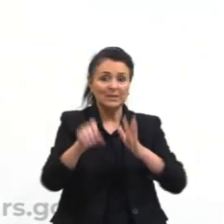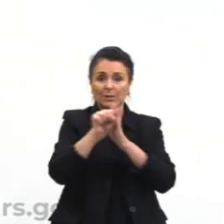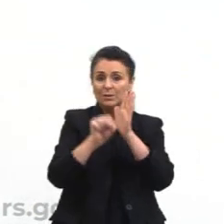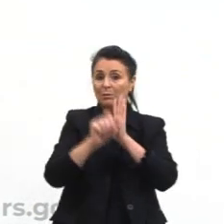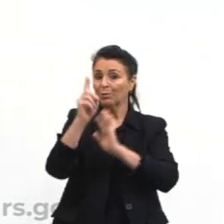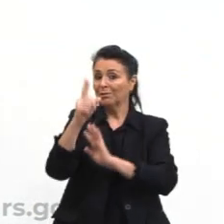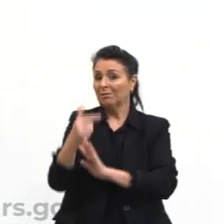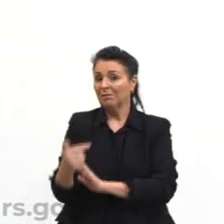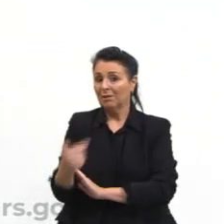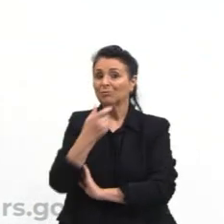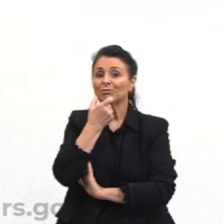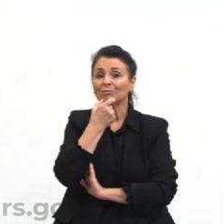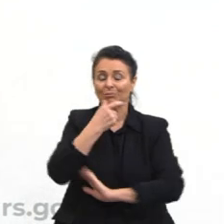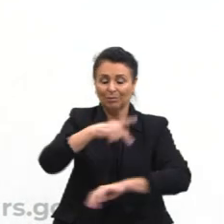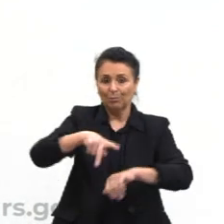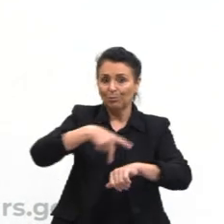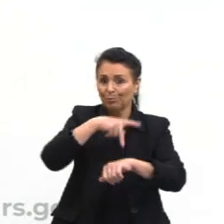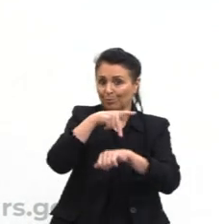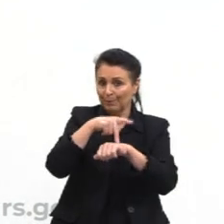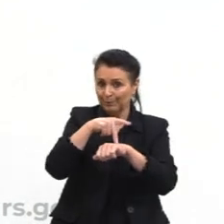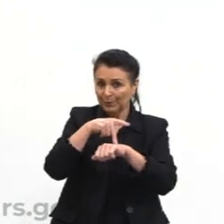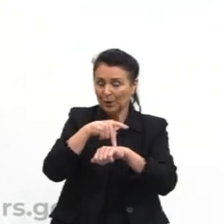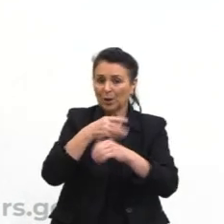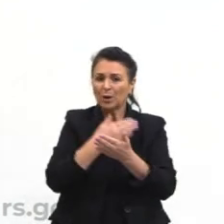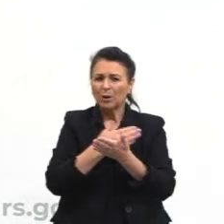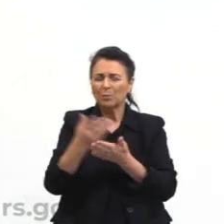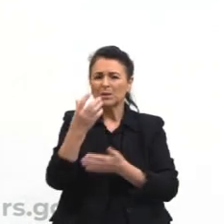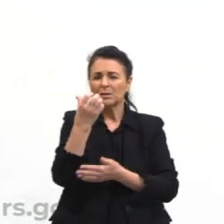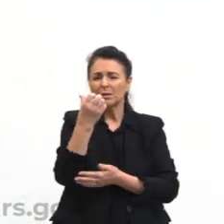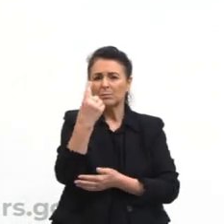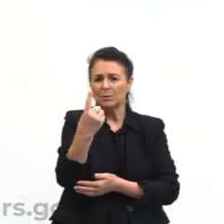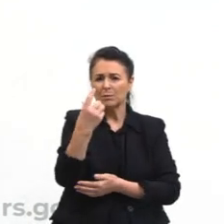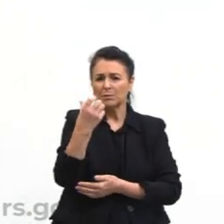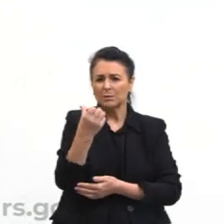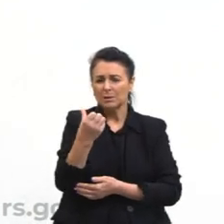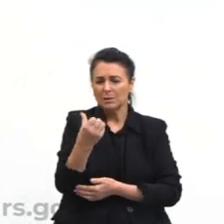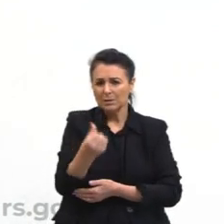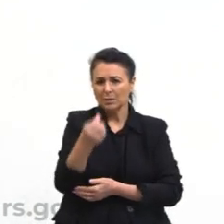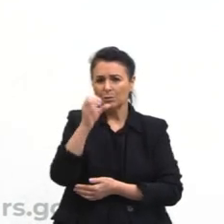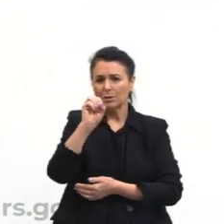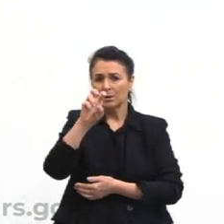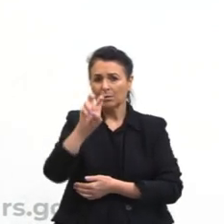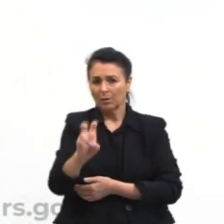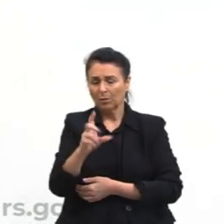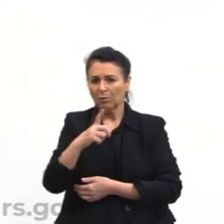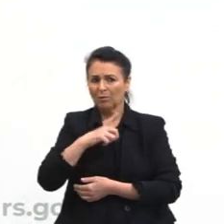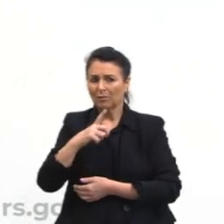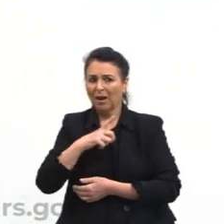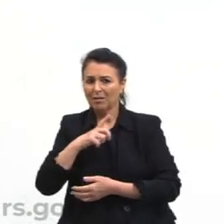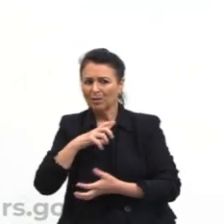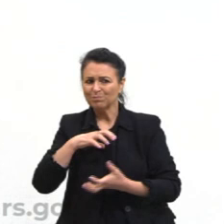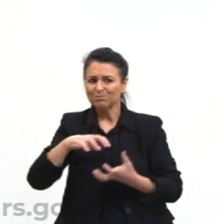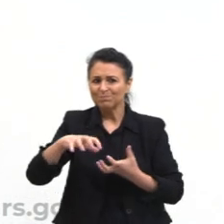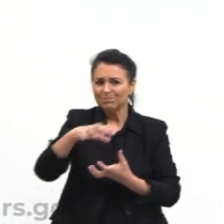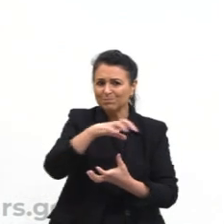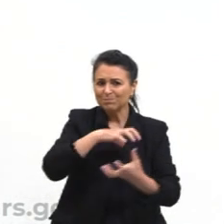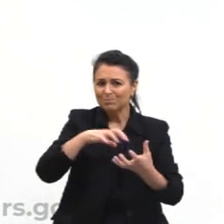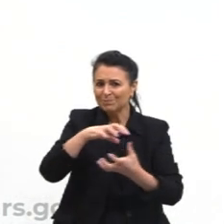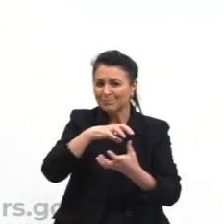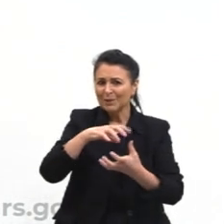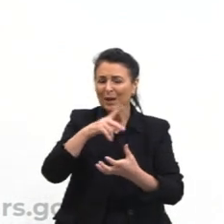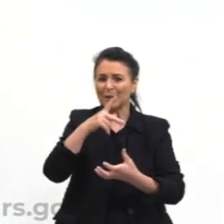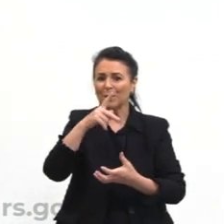Inglaterra, e ele começa ali, em 1605, vai ter uma conspiração da pólvora,